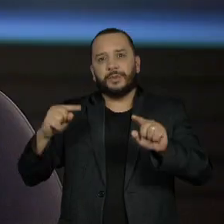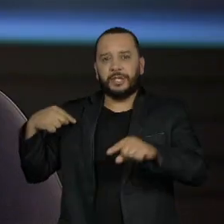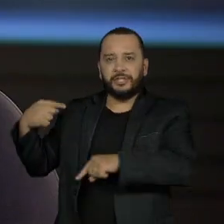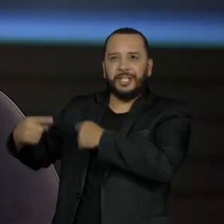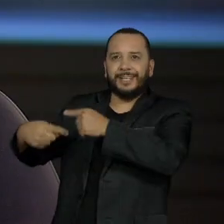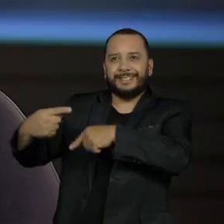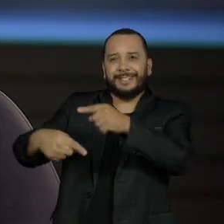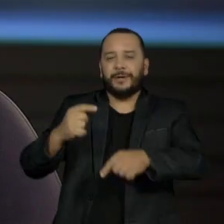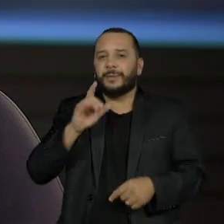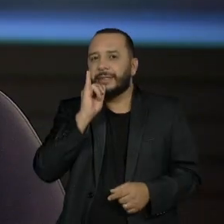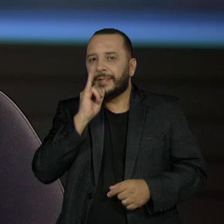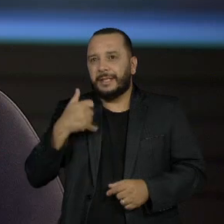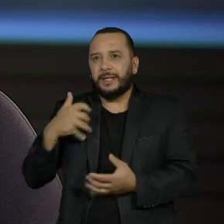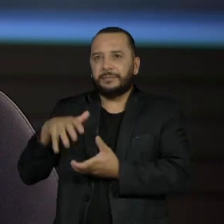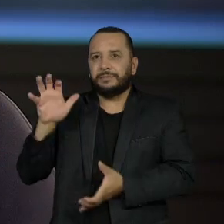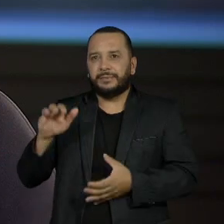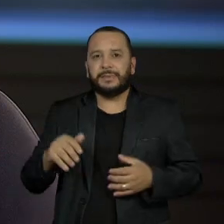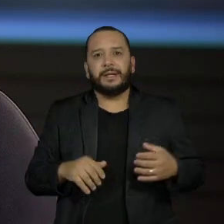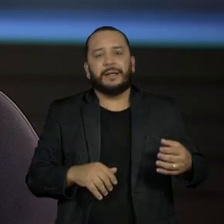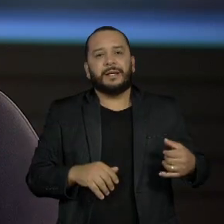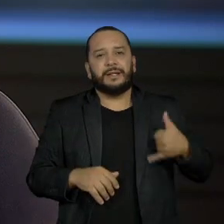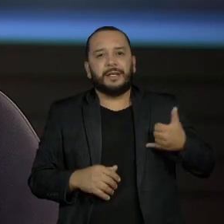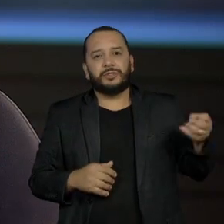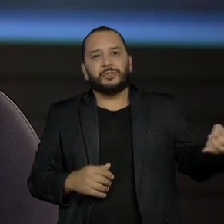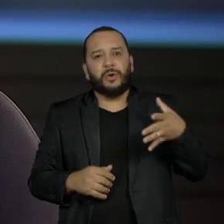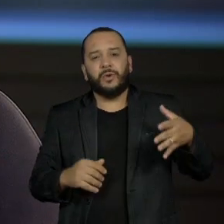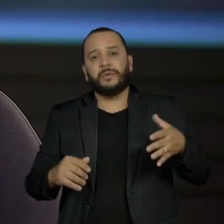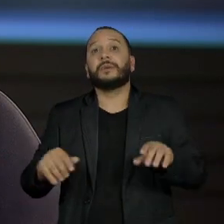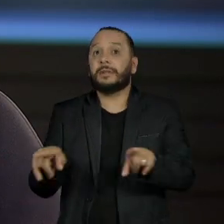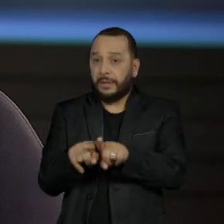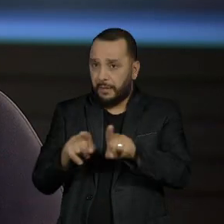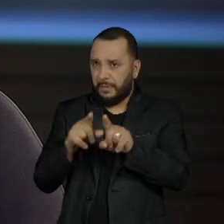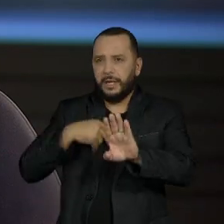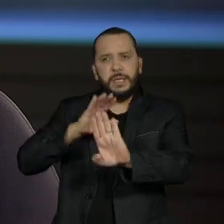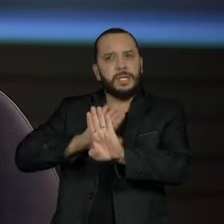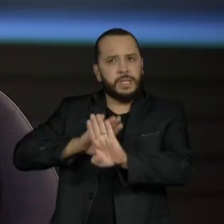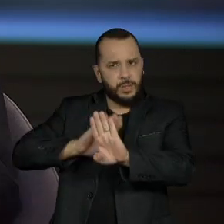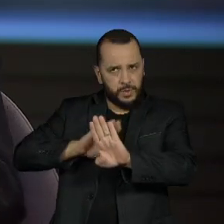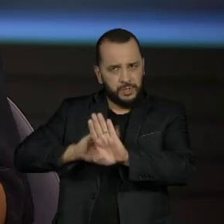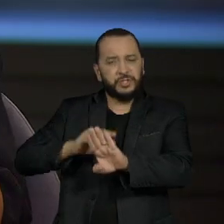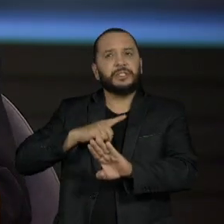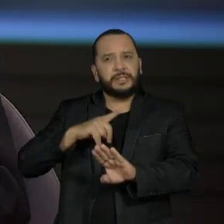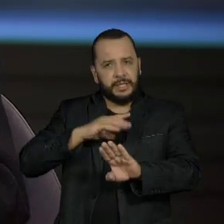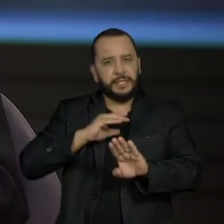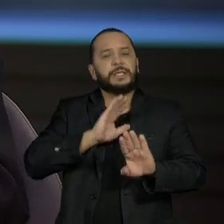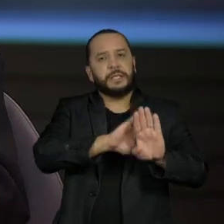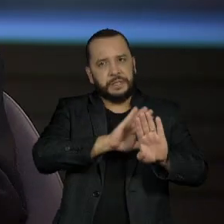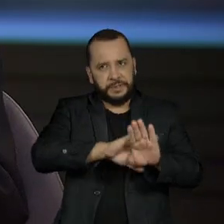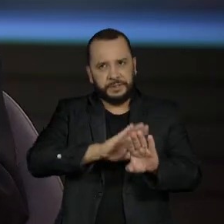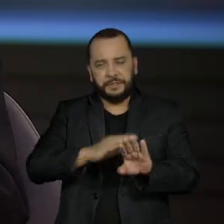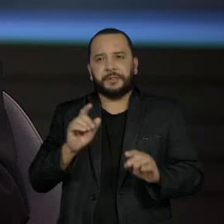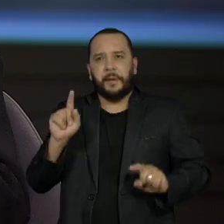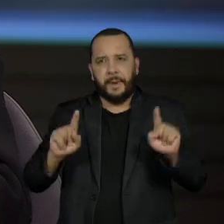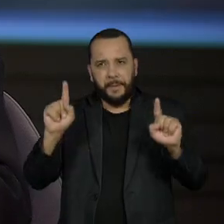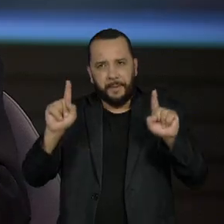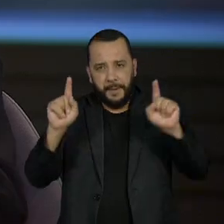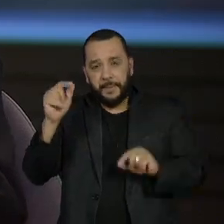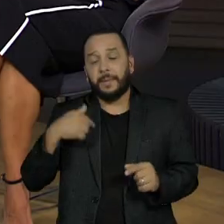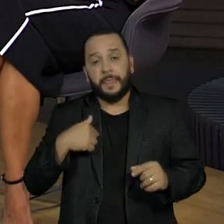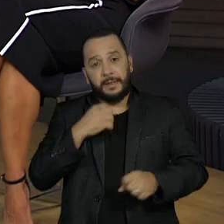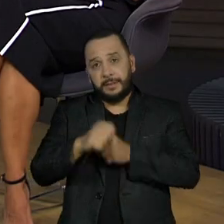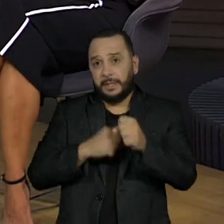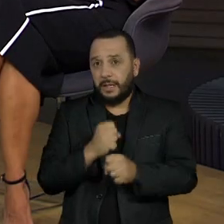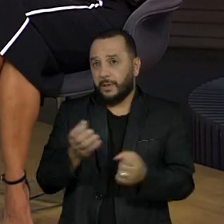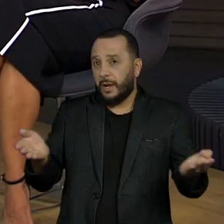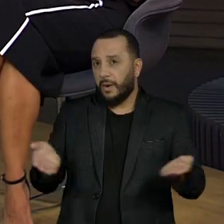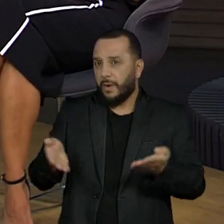Geracional, certamente uma das mais ideologizadas do país. E é incrível que num ano em que a gente saudou o fato de